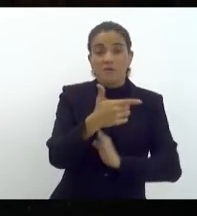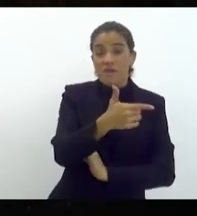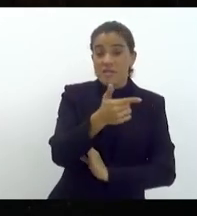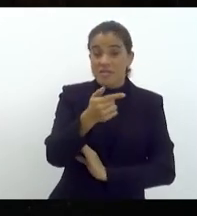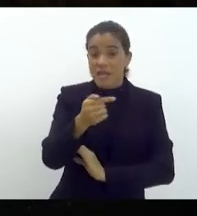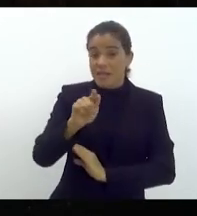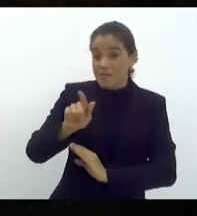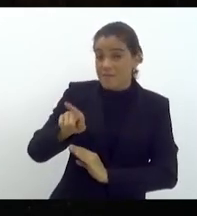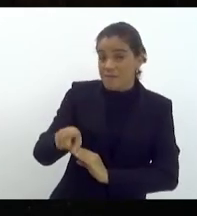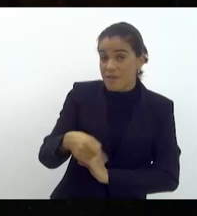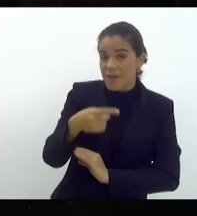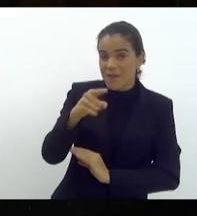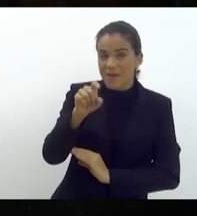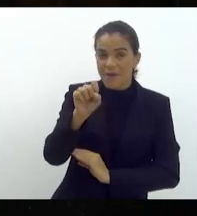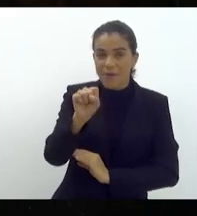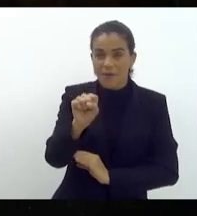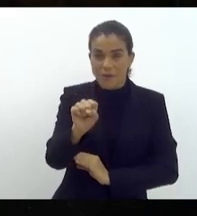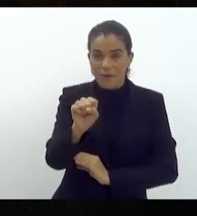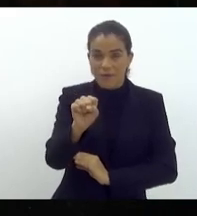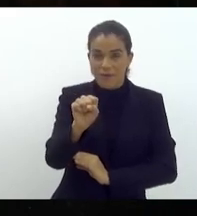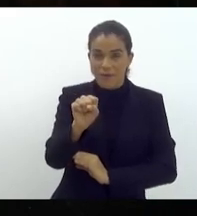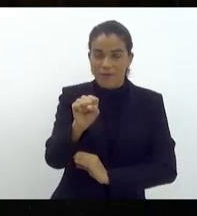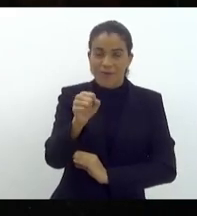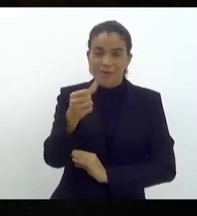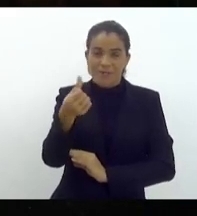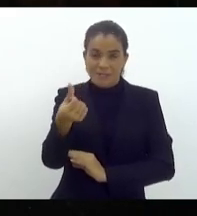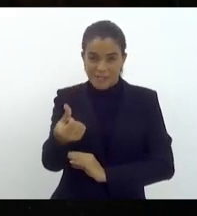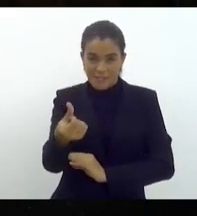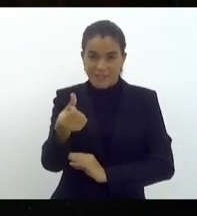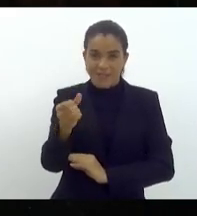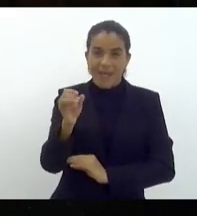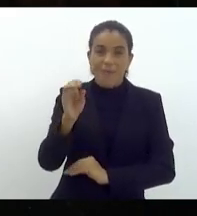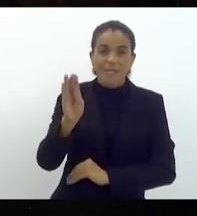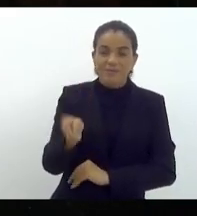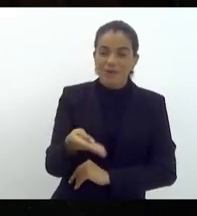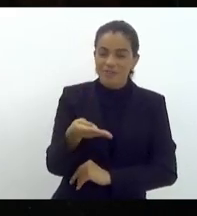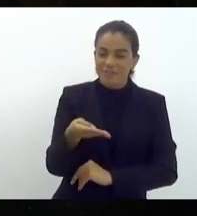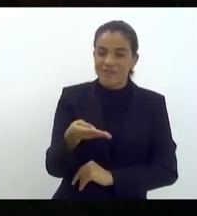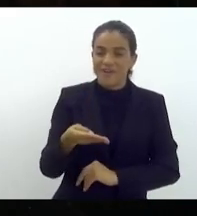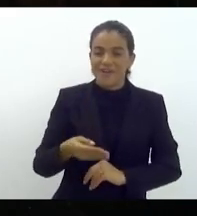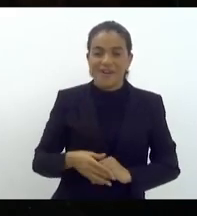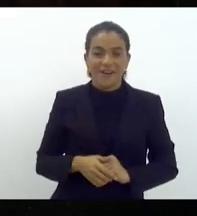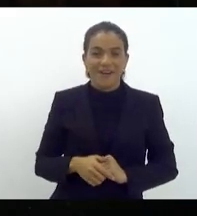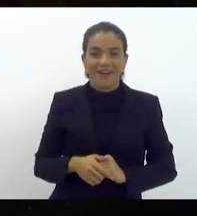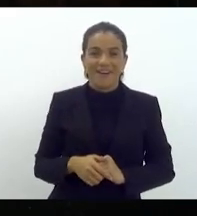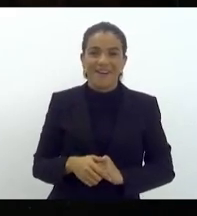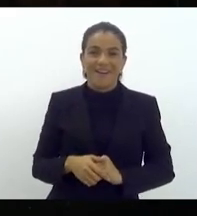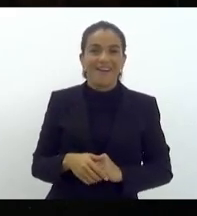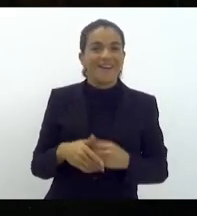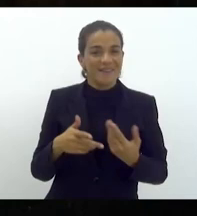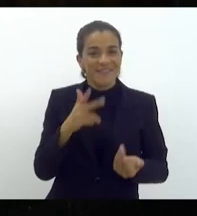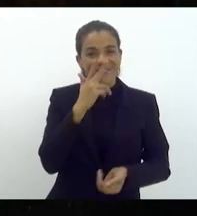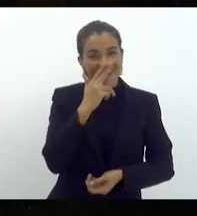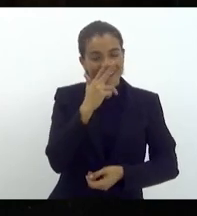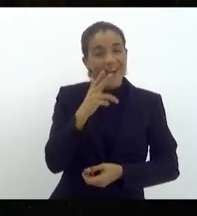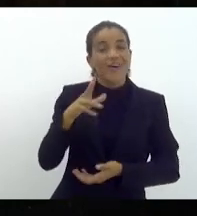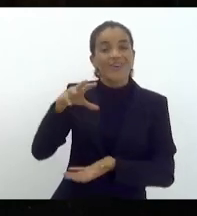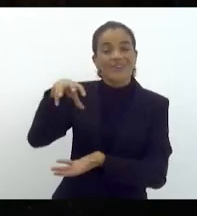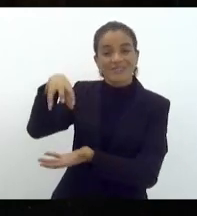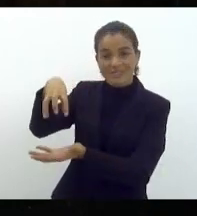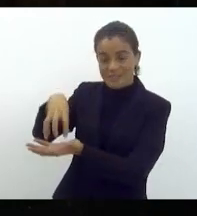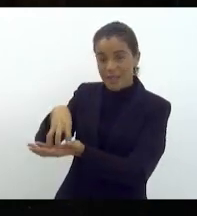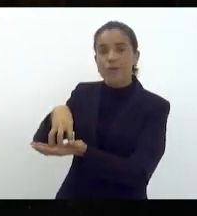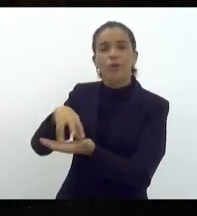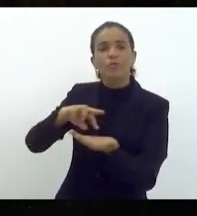,86 bilhões. Com isso, o setor representou